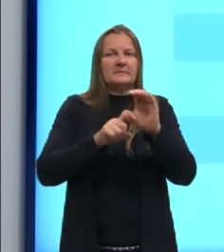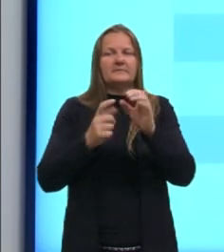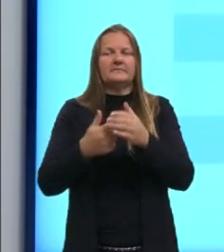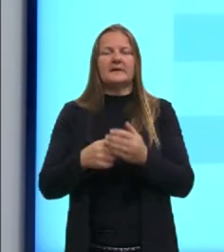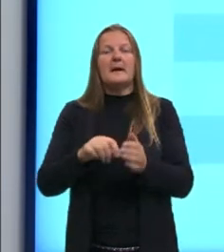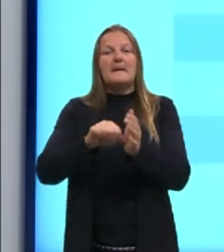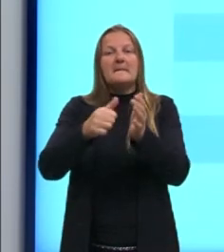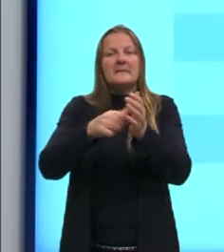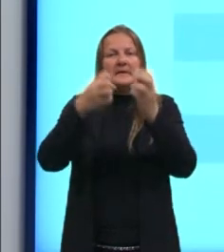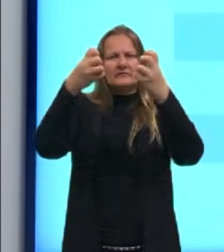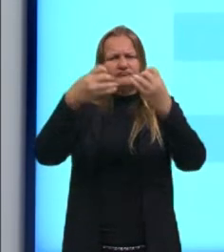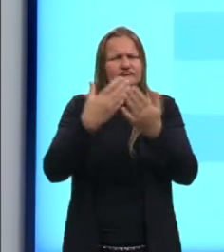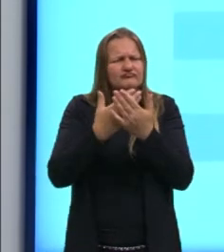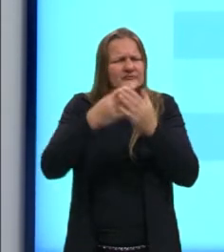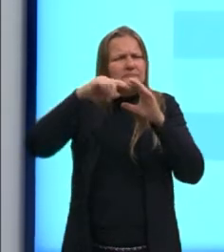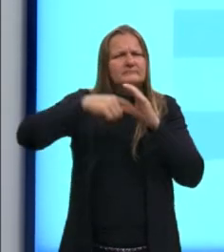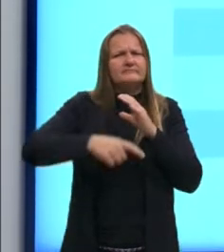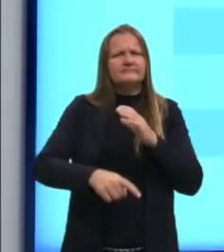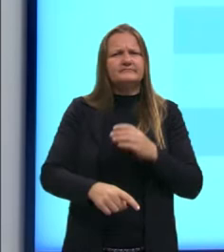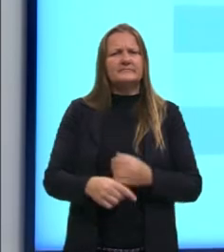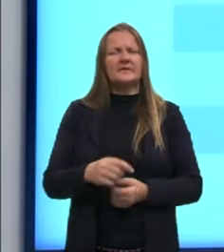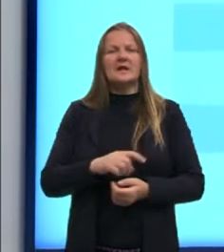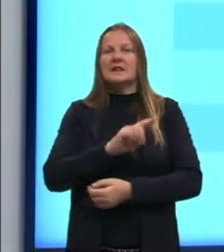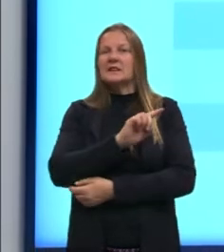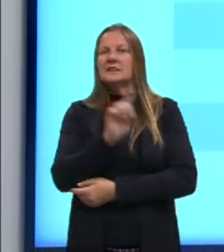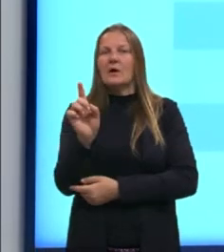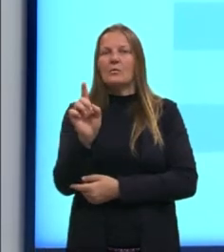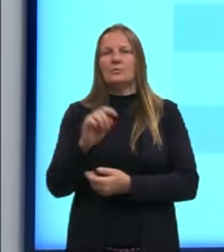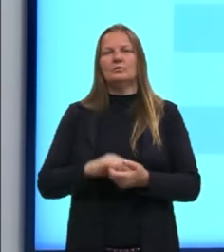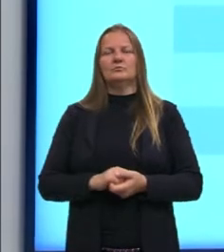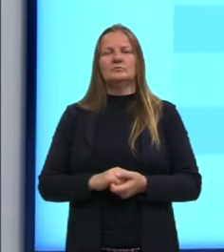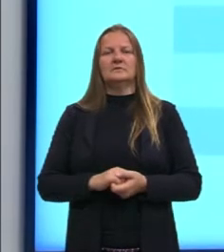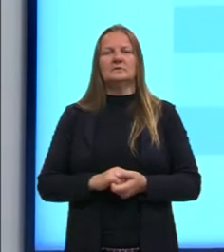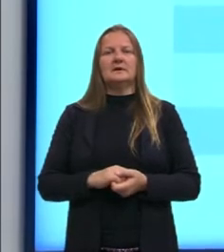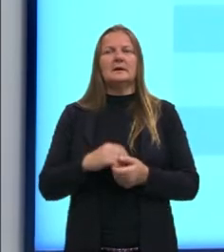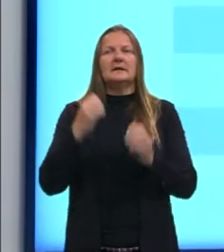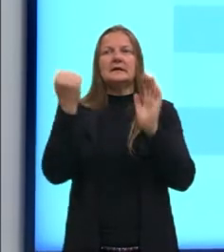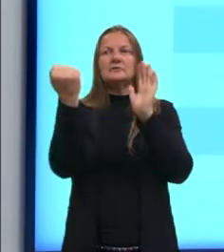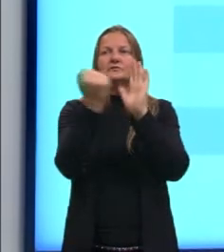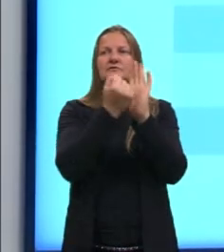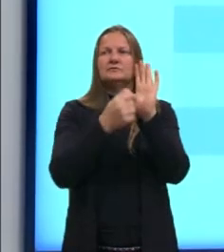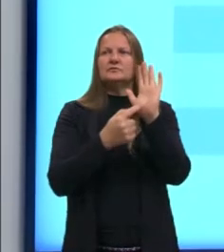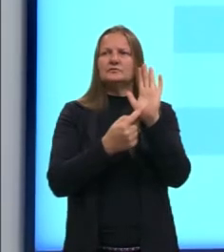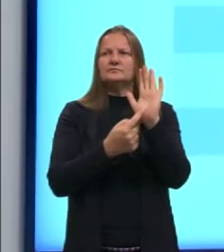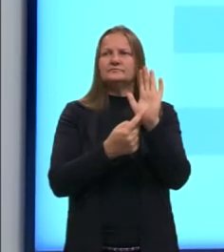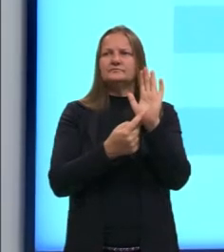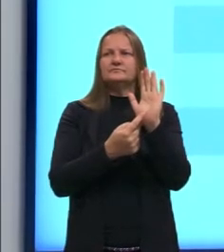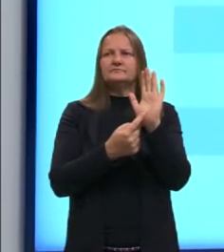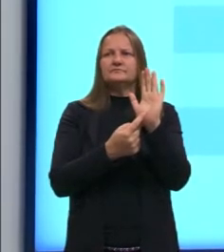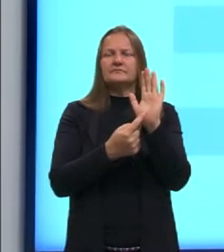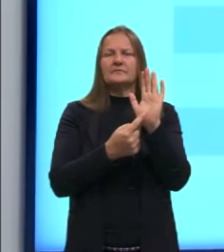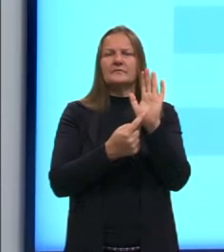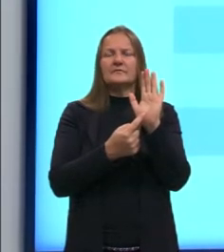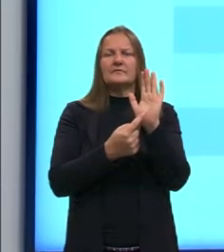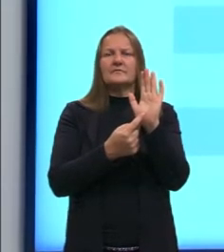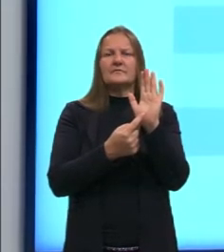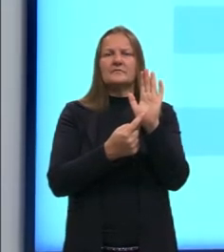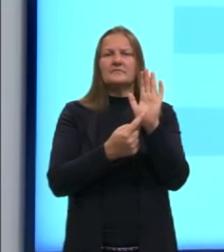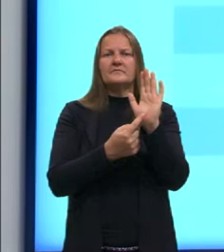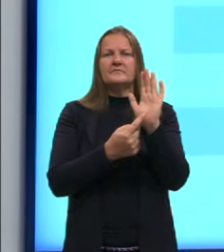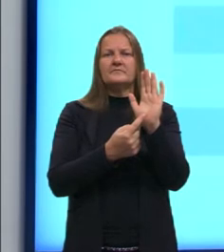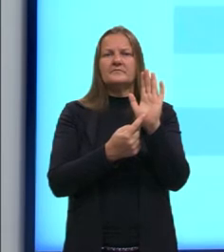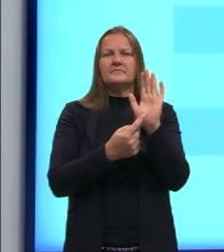negação, geralmente, costuma vir acompanhada de um símbolo. Na matemática, a negação, nós